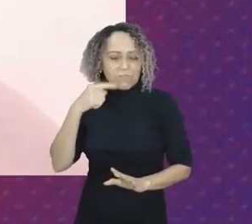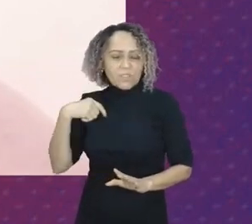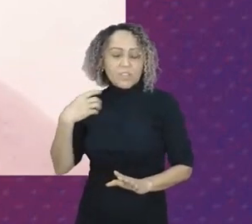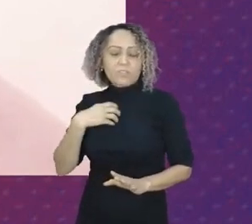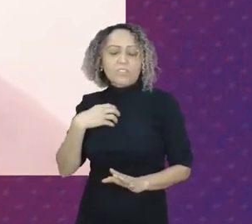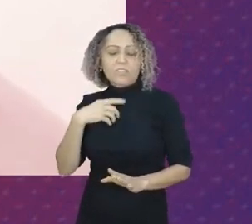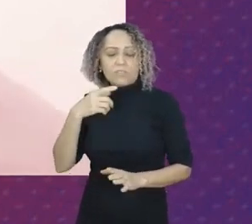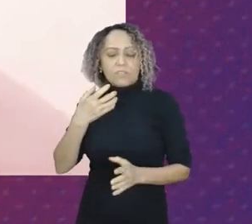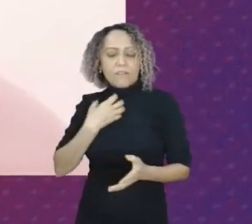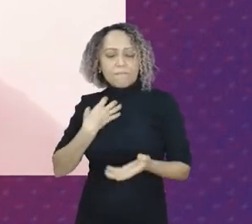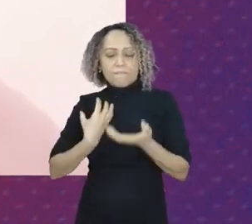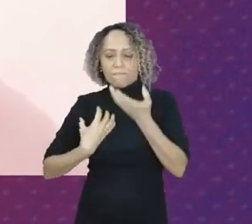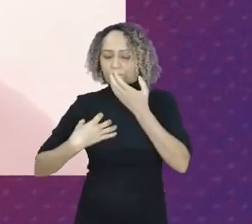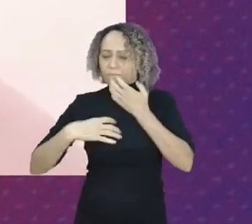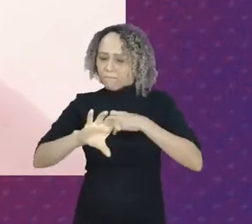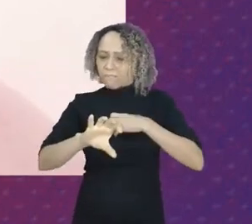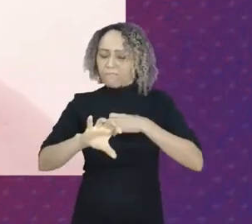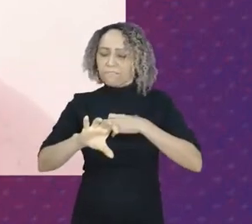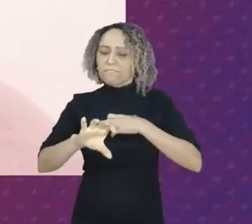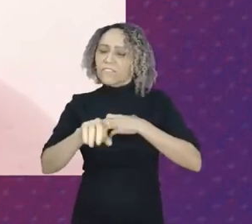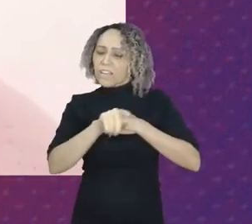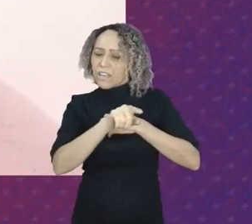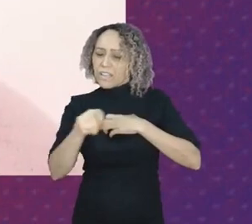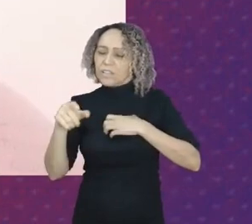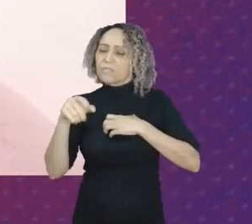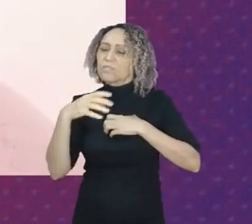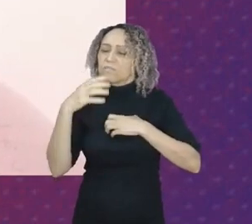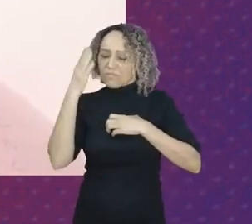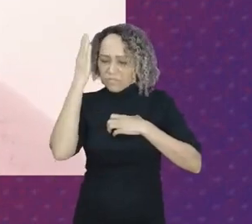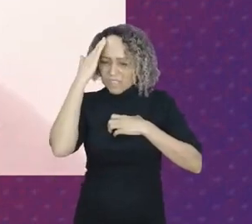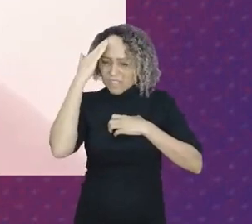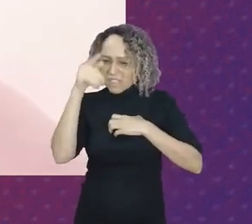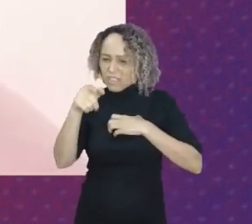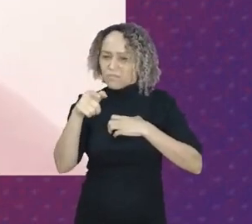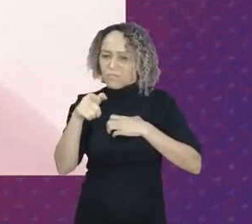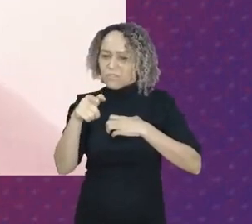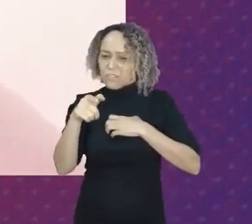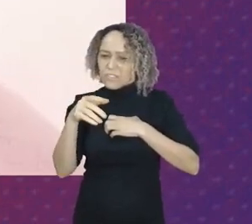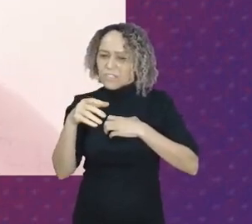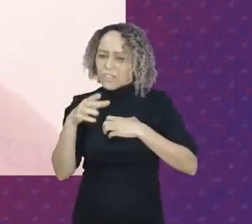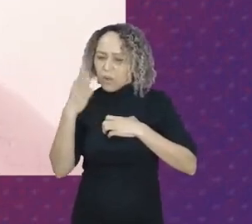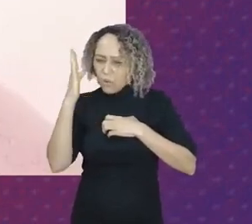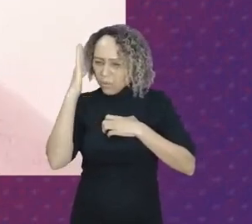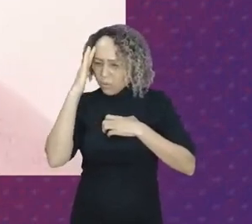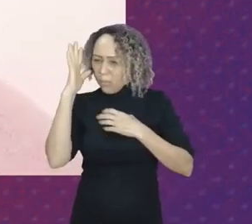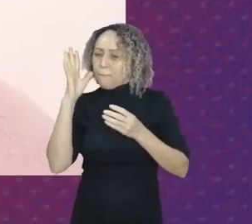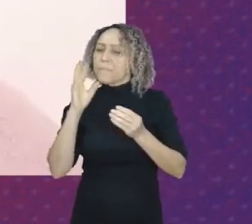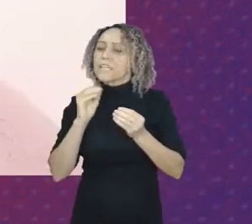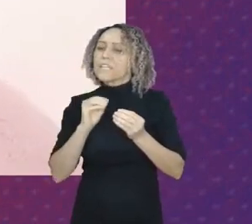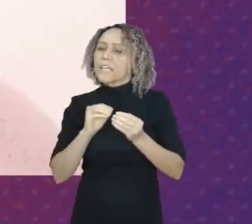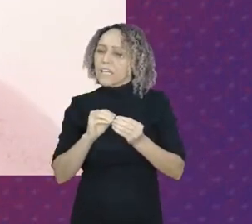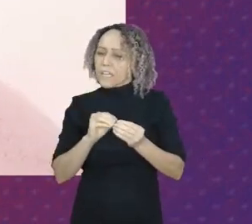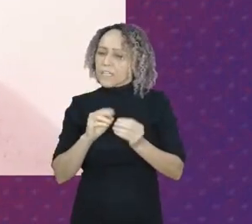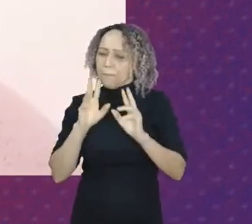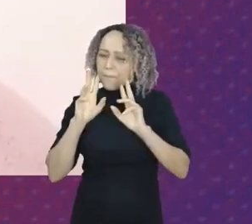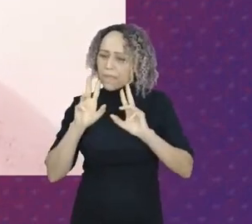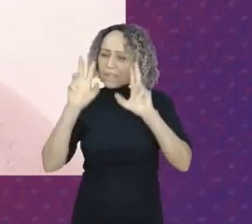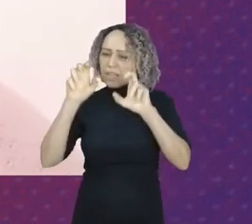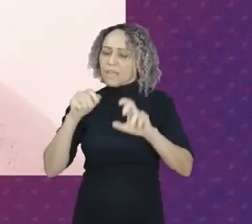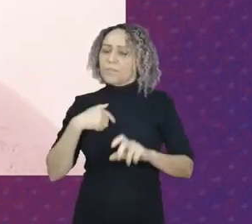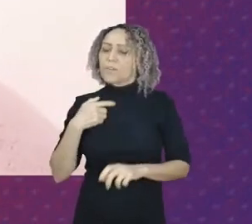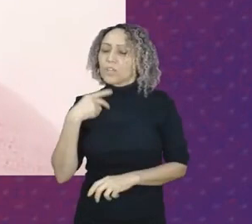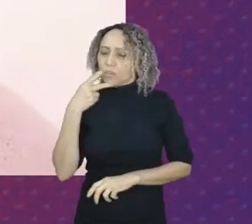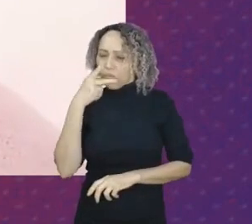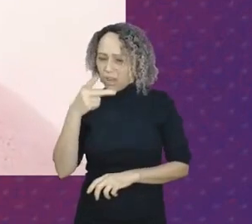sinto que você compreende o que eu estou falando e dialoga desse pensar e nós precisamos juntos